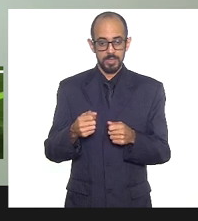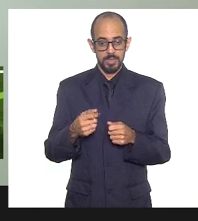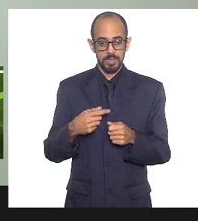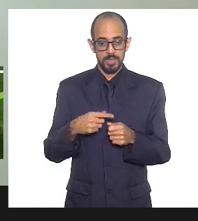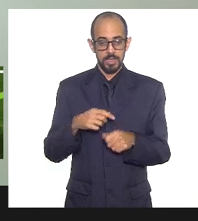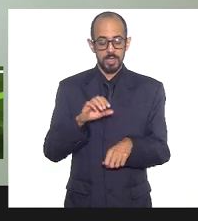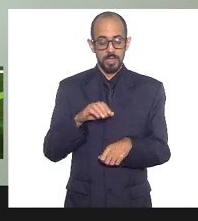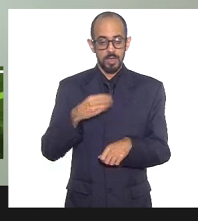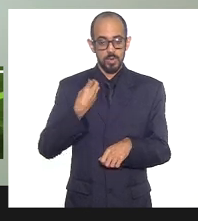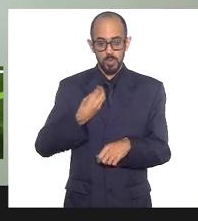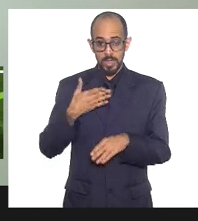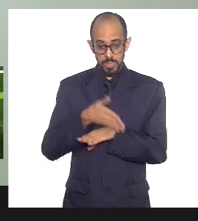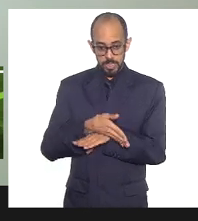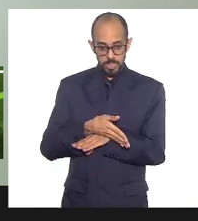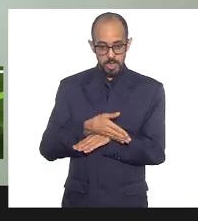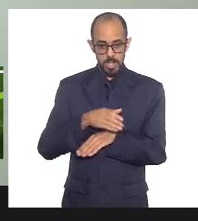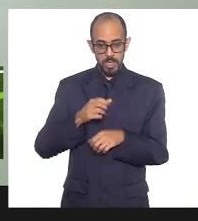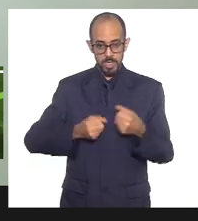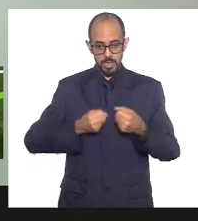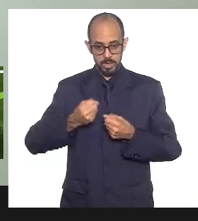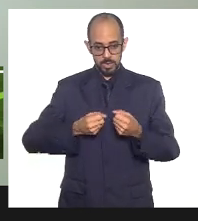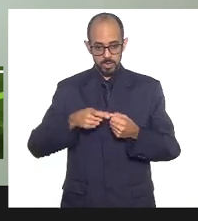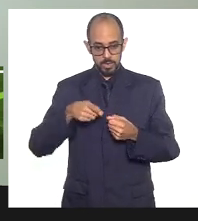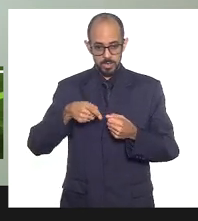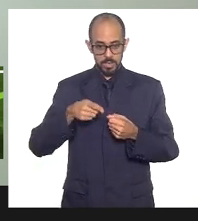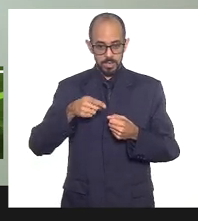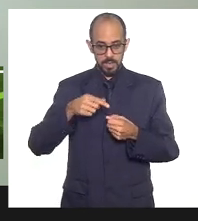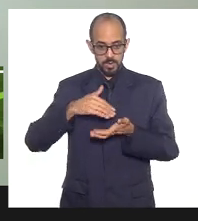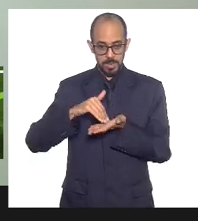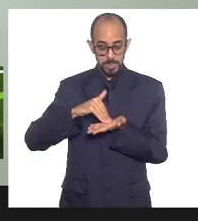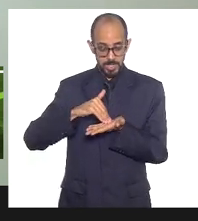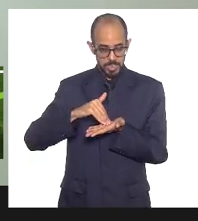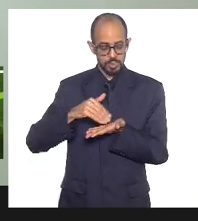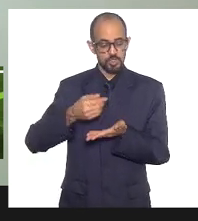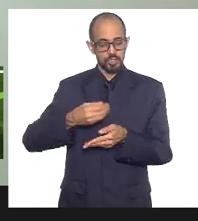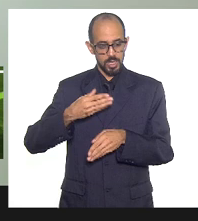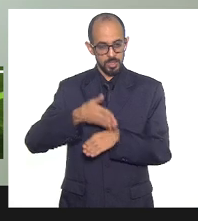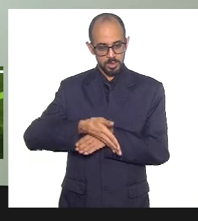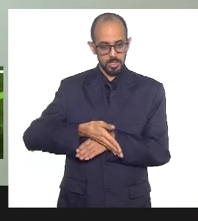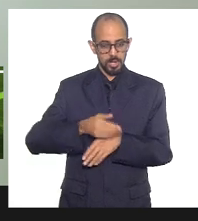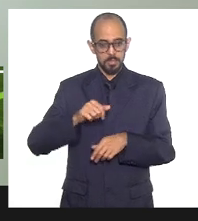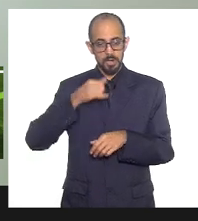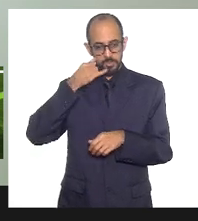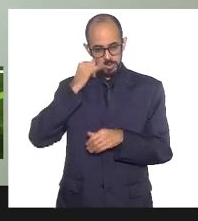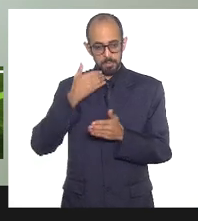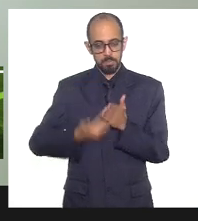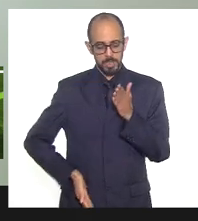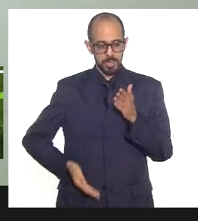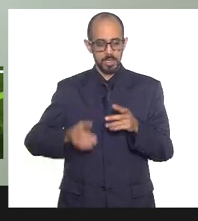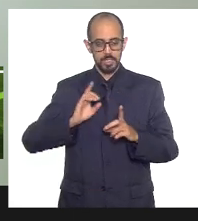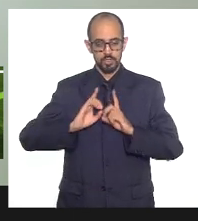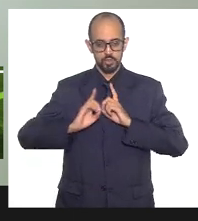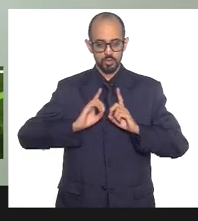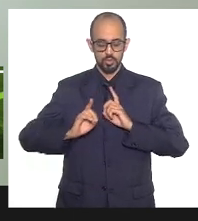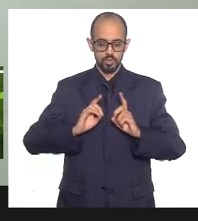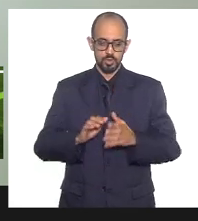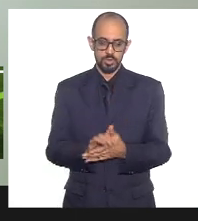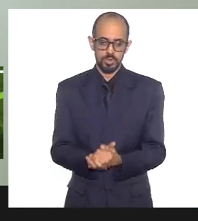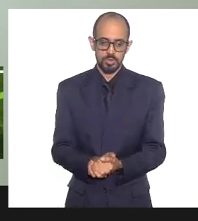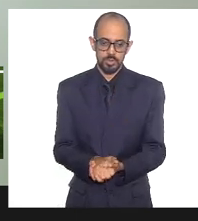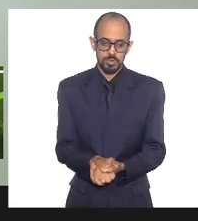CPI e vou adentrando aqui ao gabinete participando para não perder as discussões, os debates.